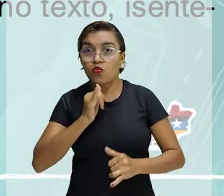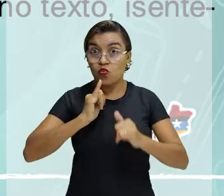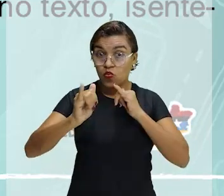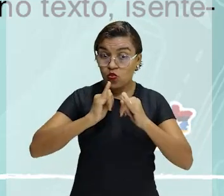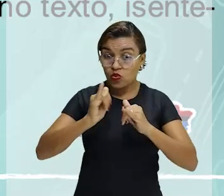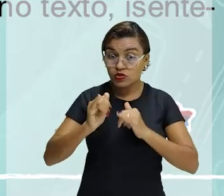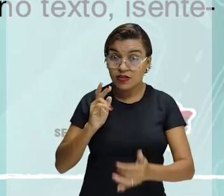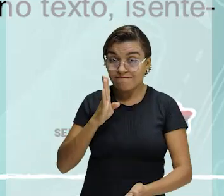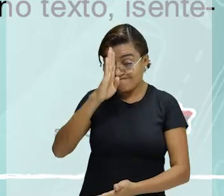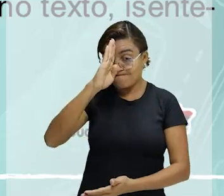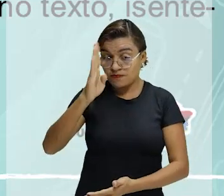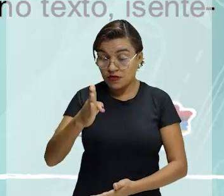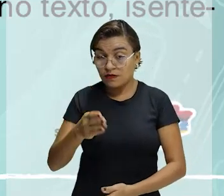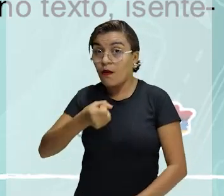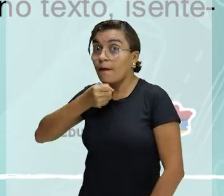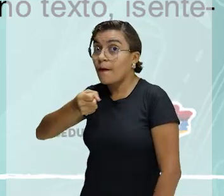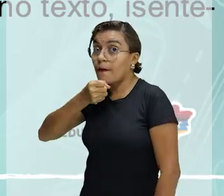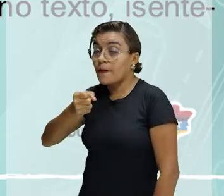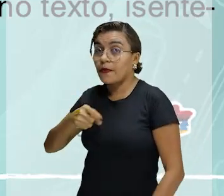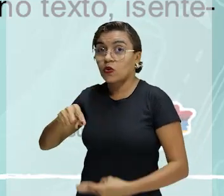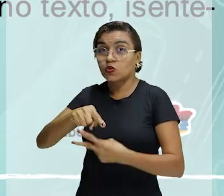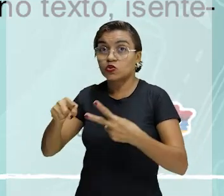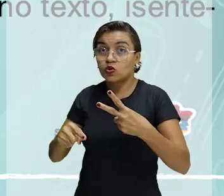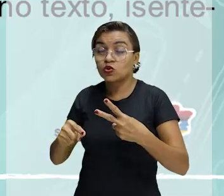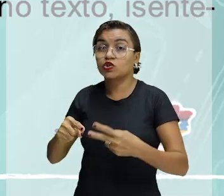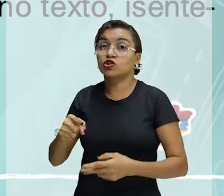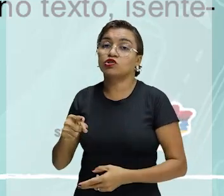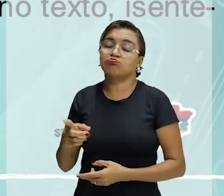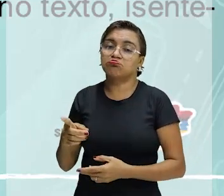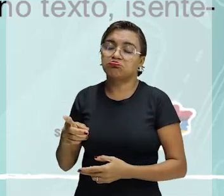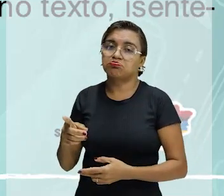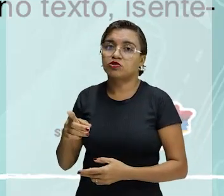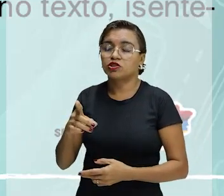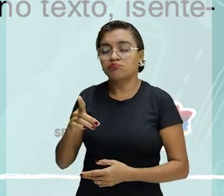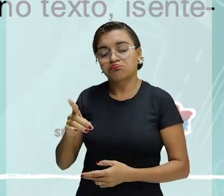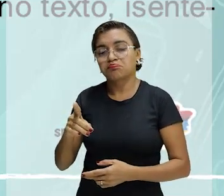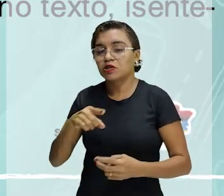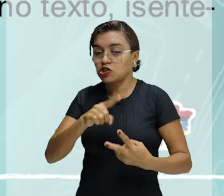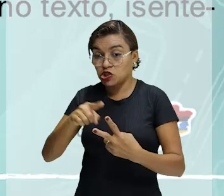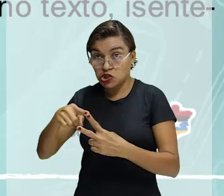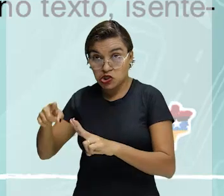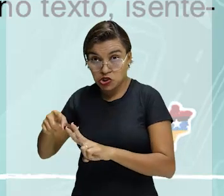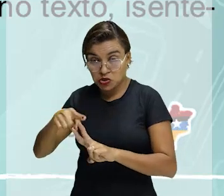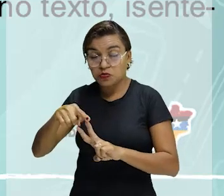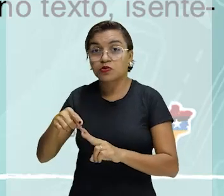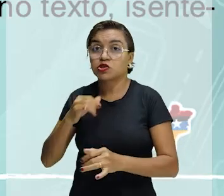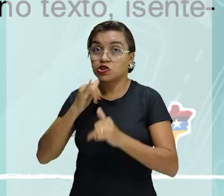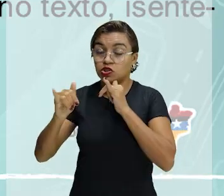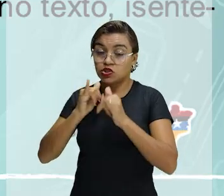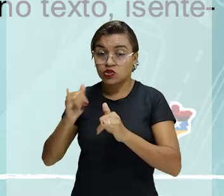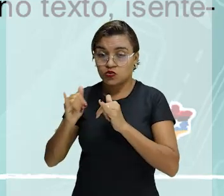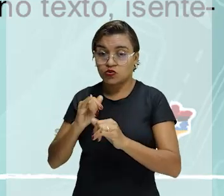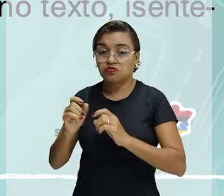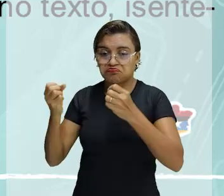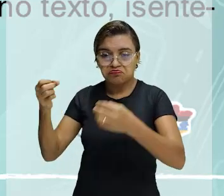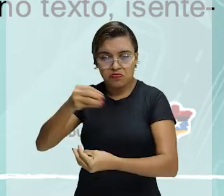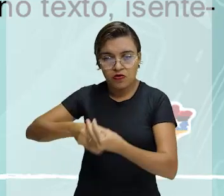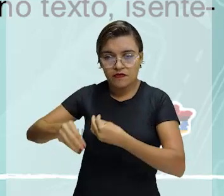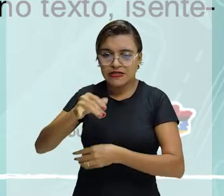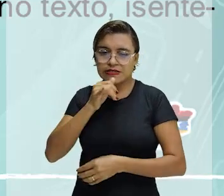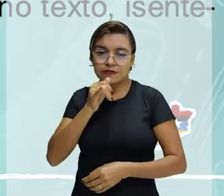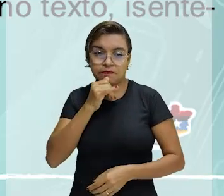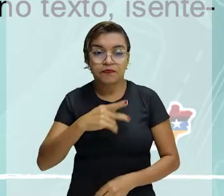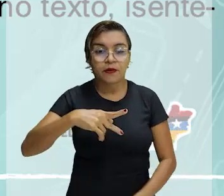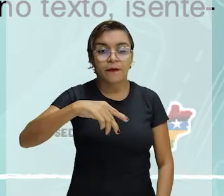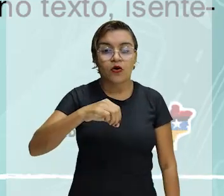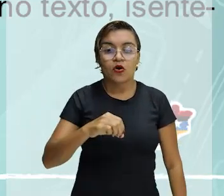enquanto na reportagem, os dois tipos de discurso mesclam-se para melhor construir os significados do texto. Polifonia.